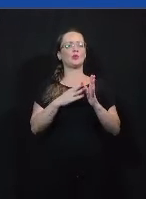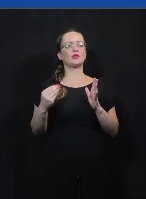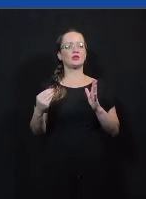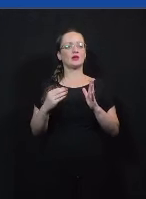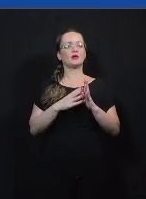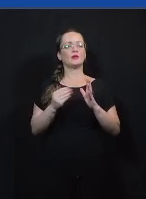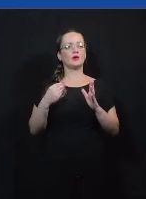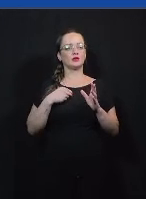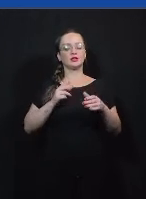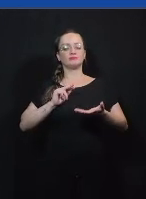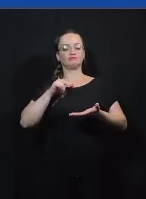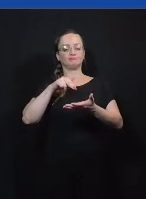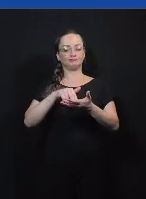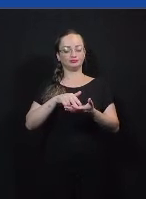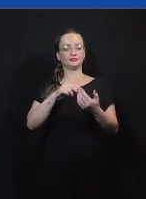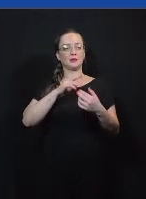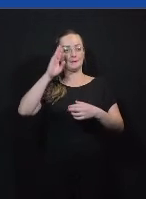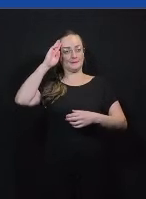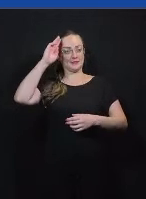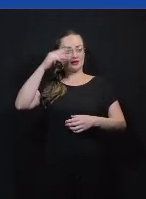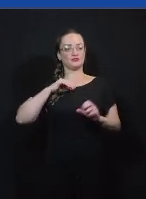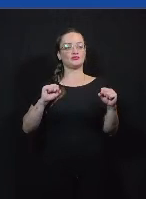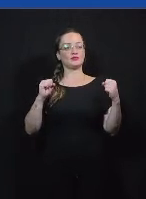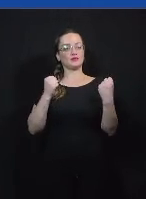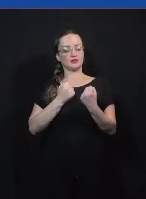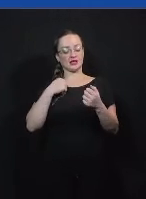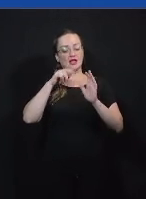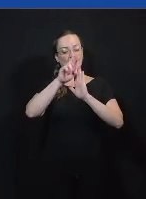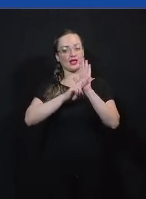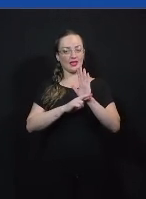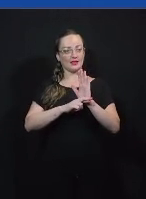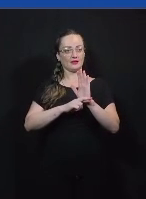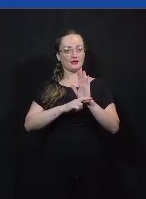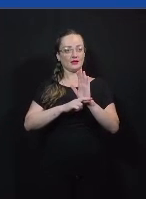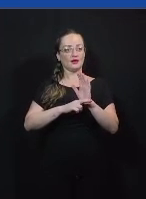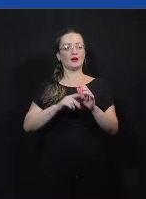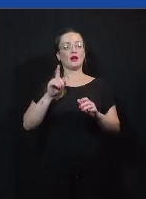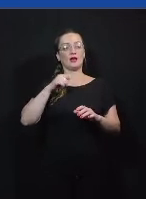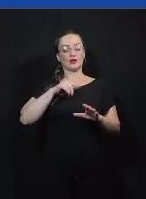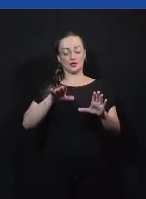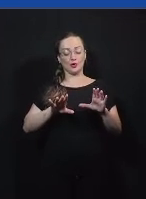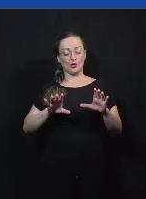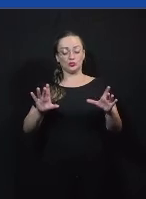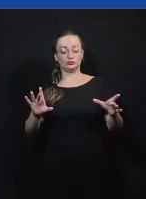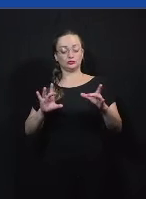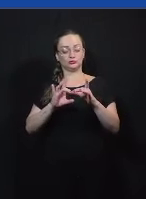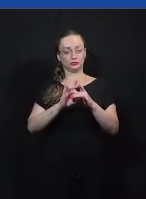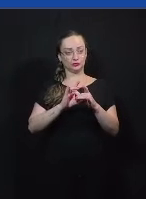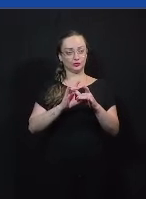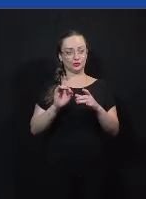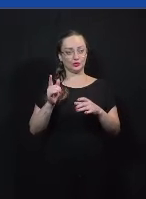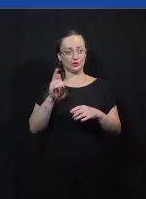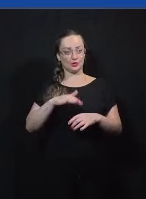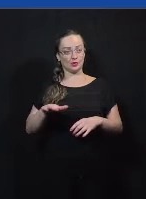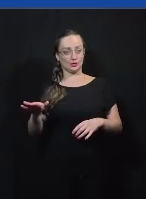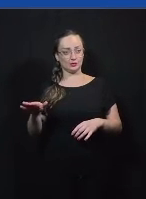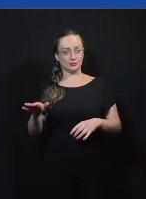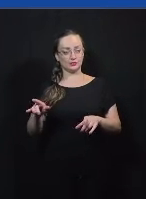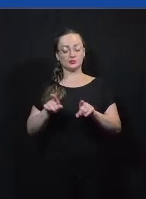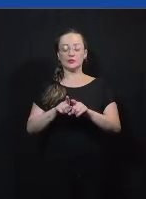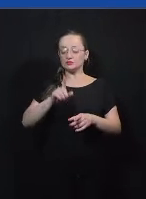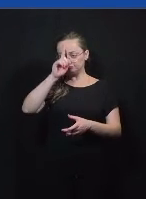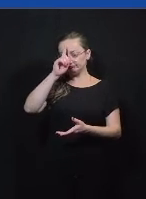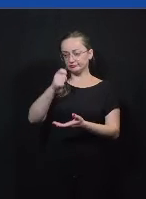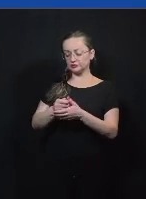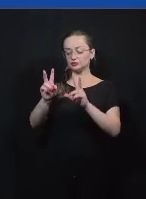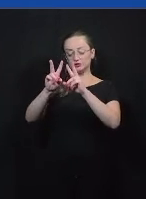é protagonista então a gente defende e isso é inclusive uma regra para que o clube seja vinculado ao modelo da gente os alunos é que definem o